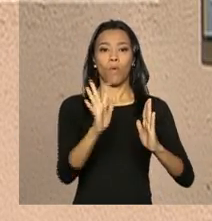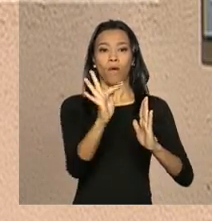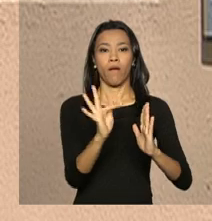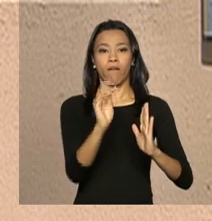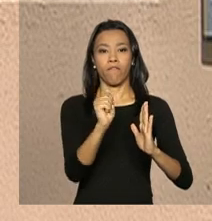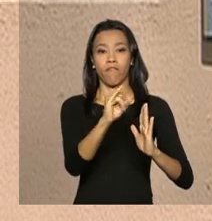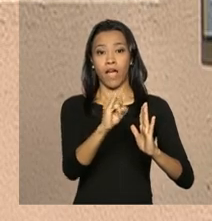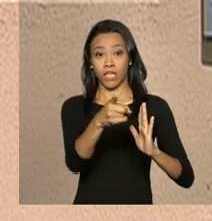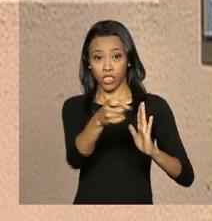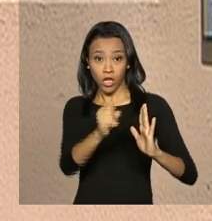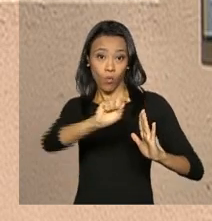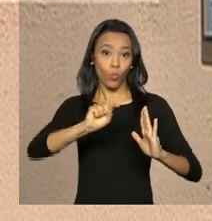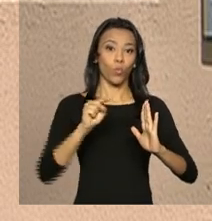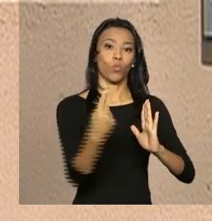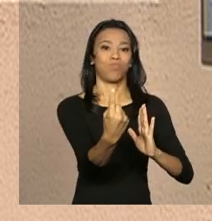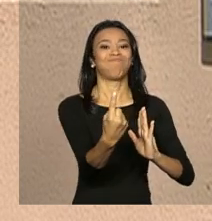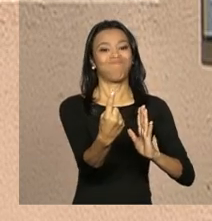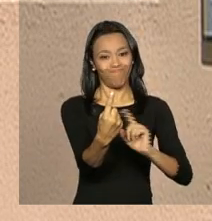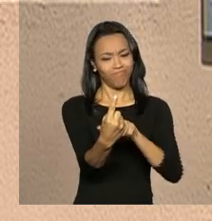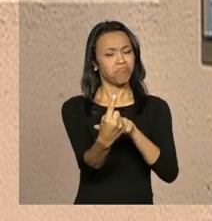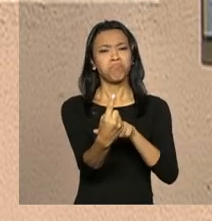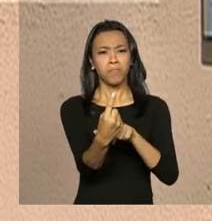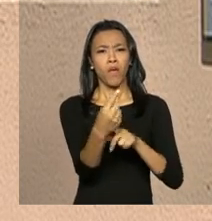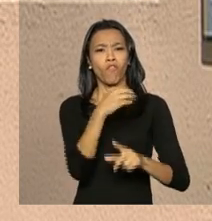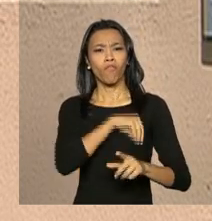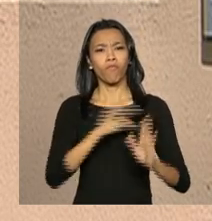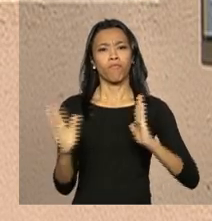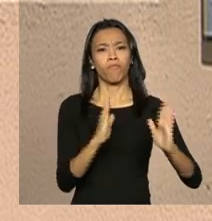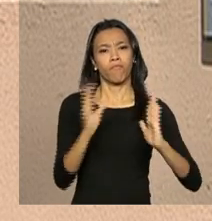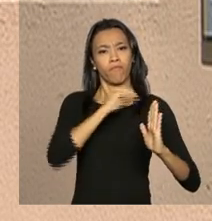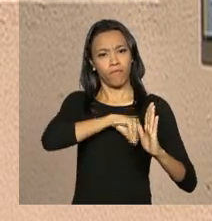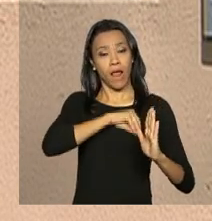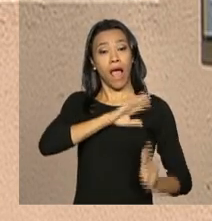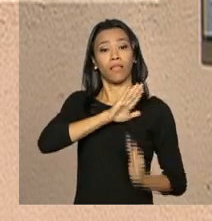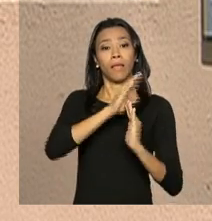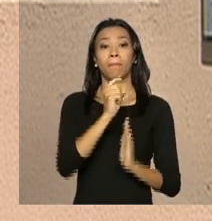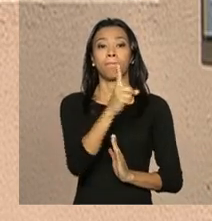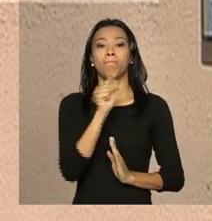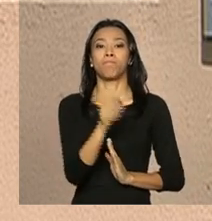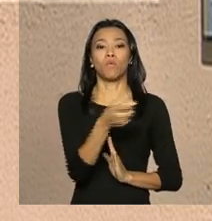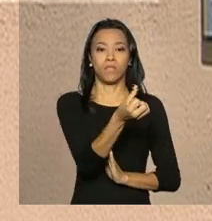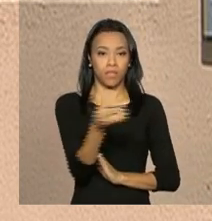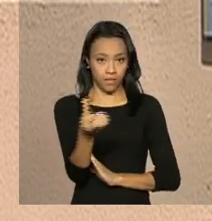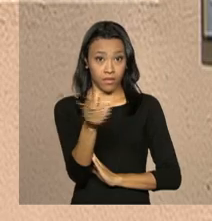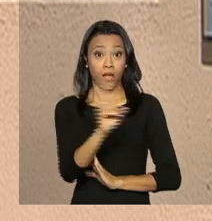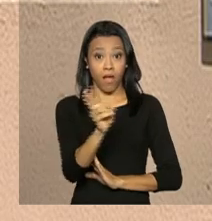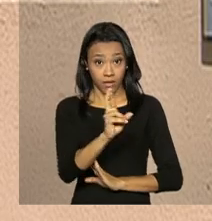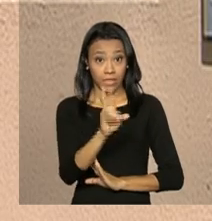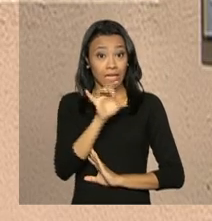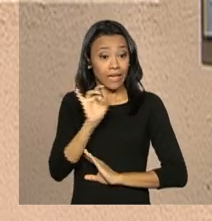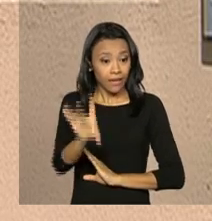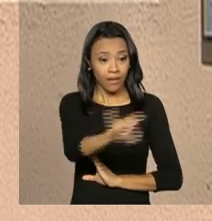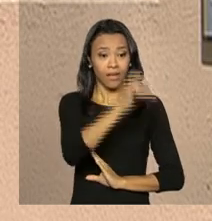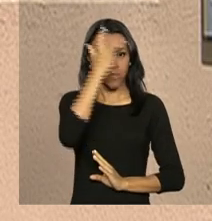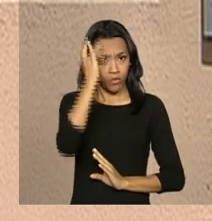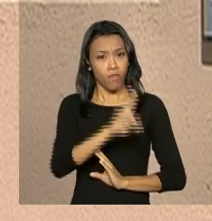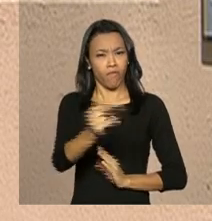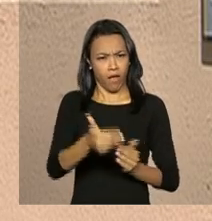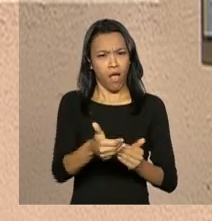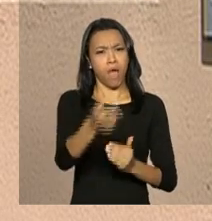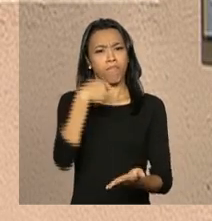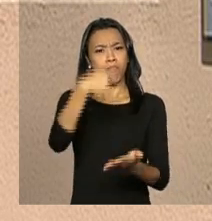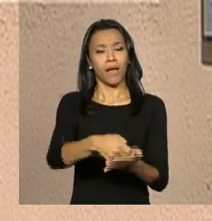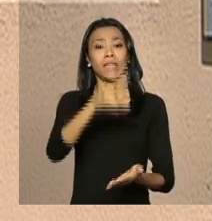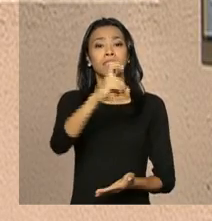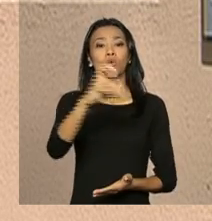do programa Minha Casa Minha Vida, que é destinado a pessoas com renda familiar de até 1.600 reais. Cada morador irá pagar um